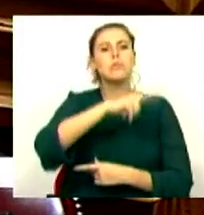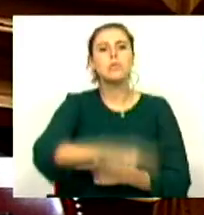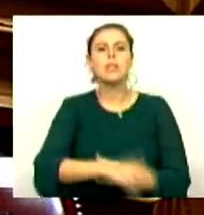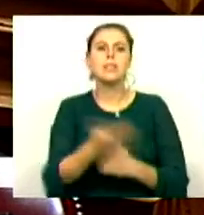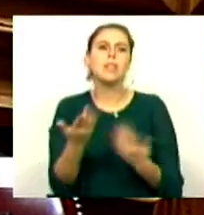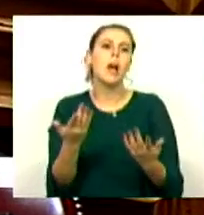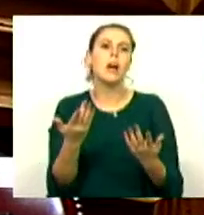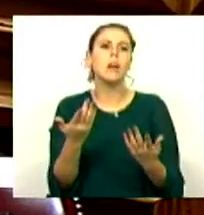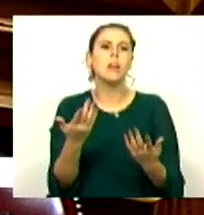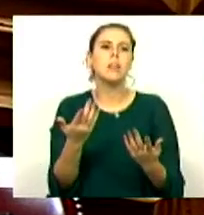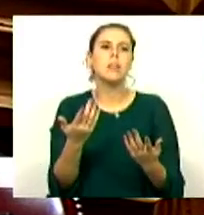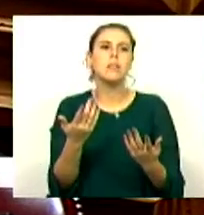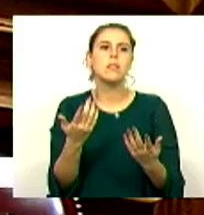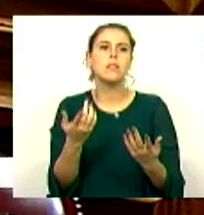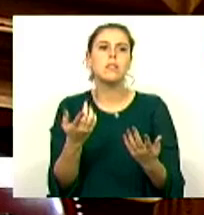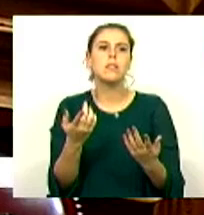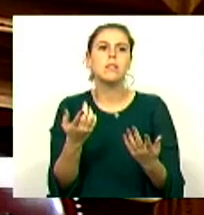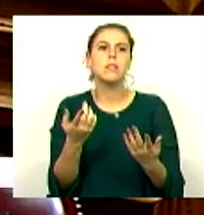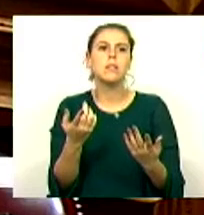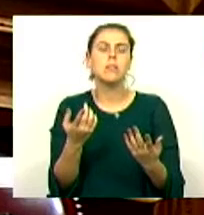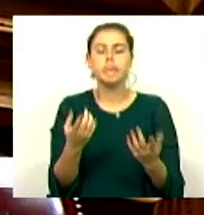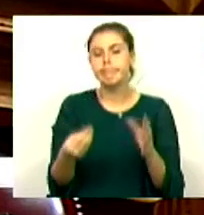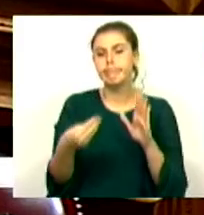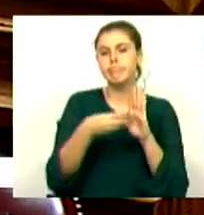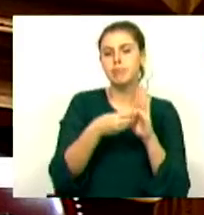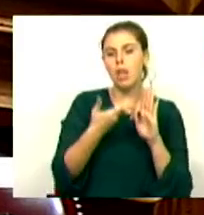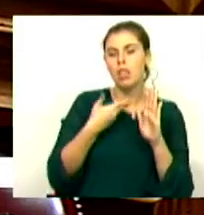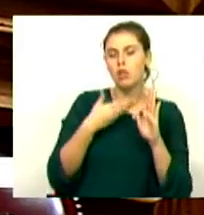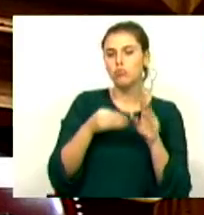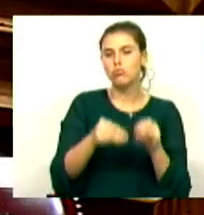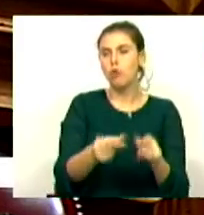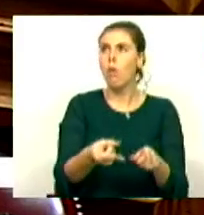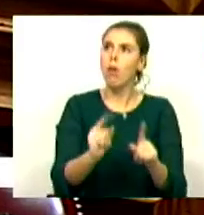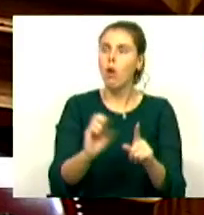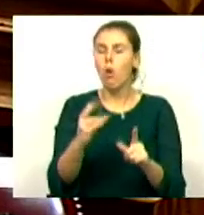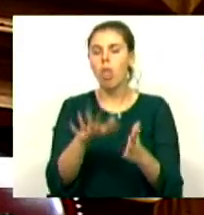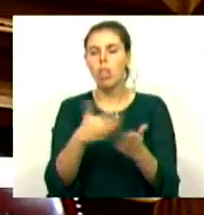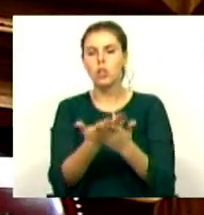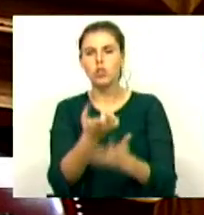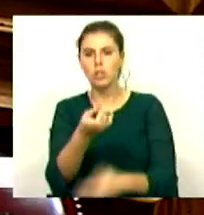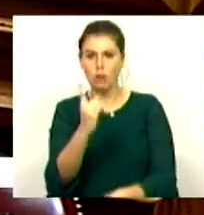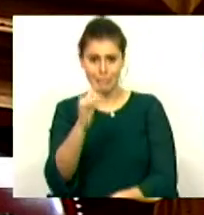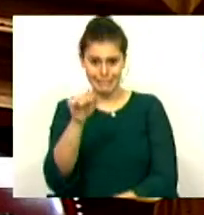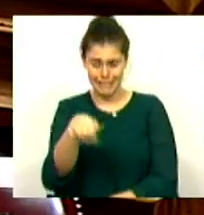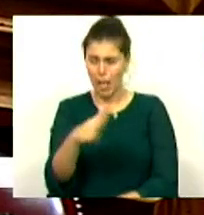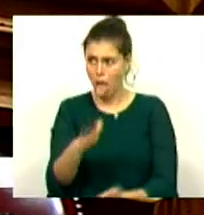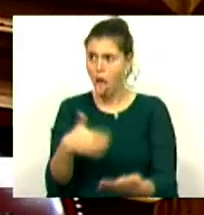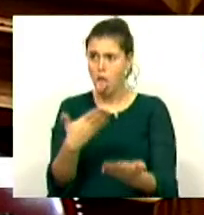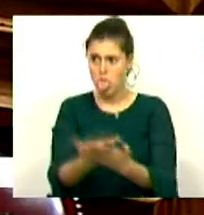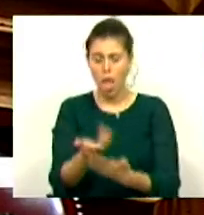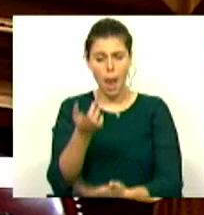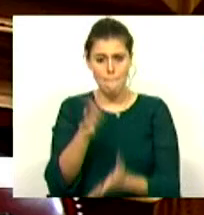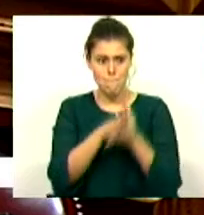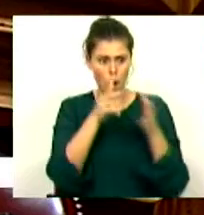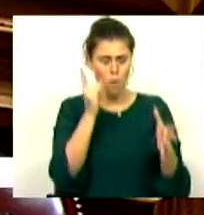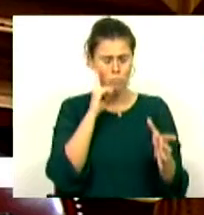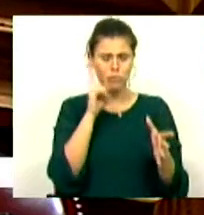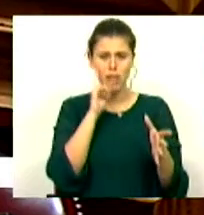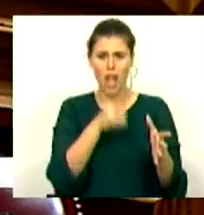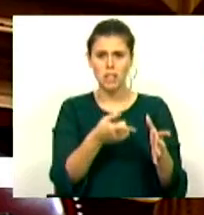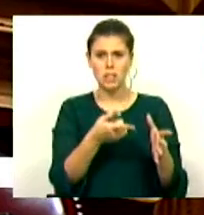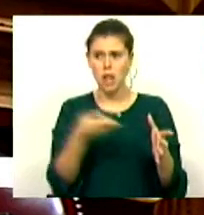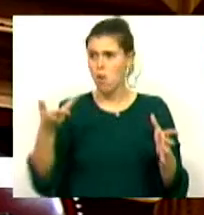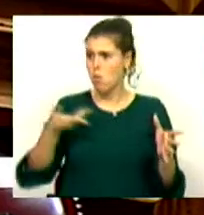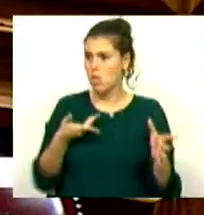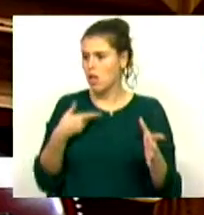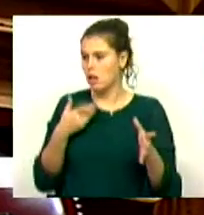não consagra o Direito do Solo ou não lhe dá relevância. Sim, dá-lhe uma muito maior relevância que o